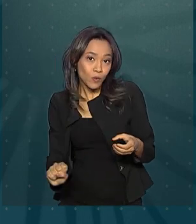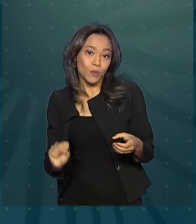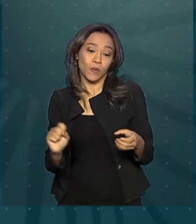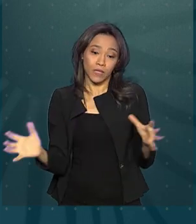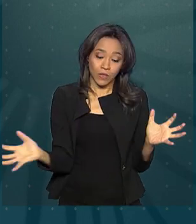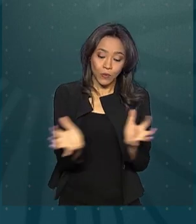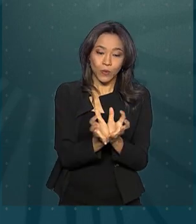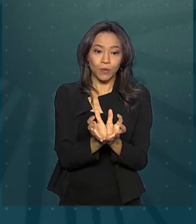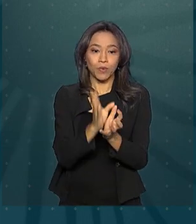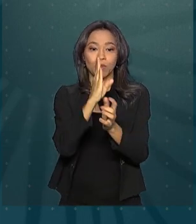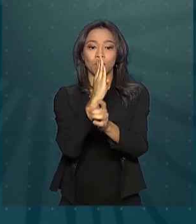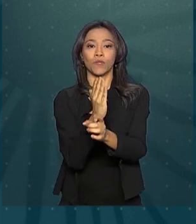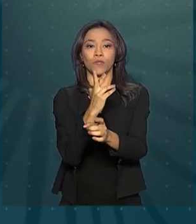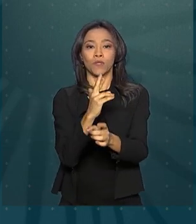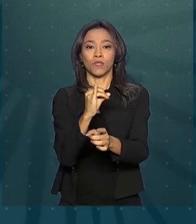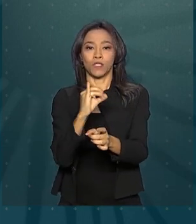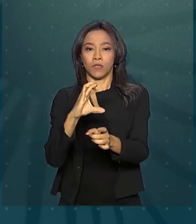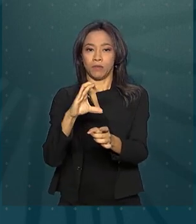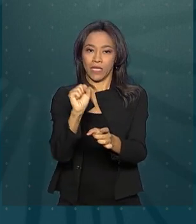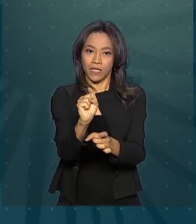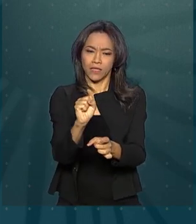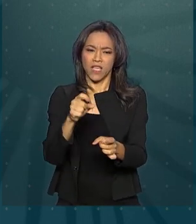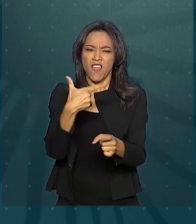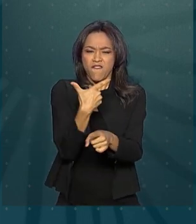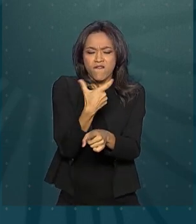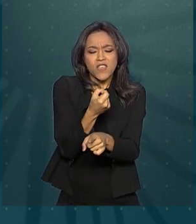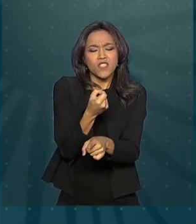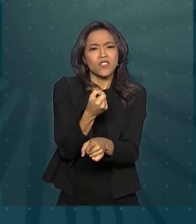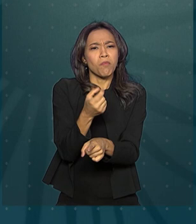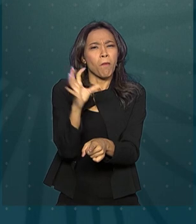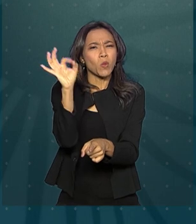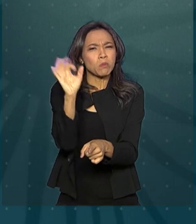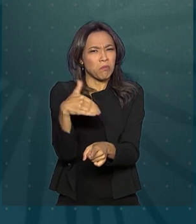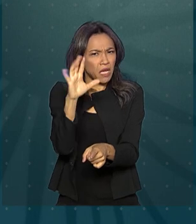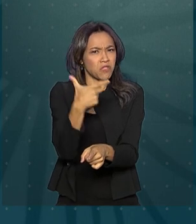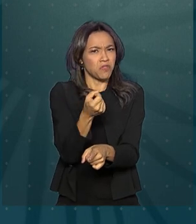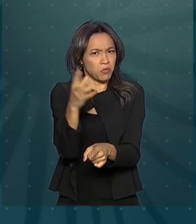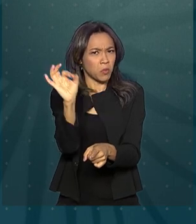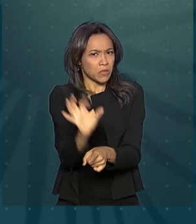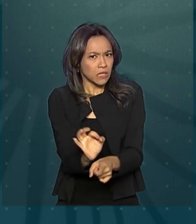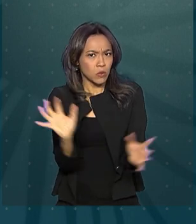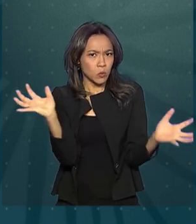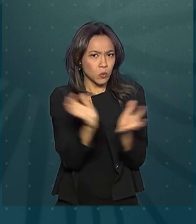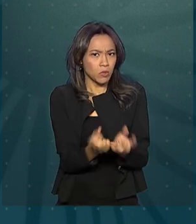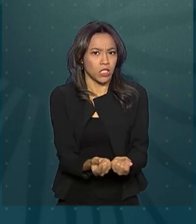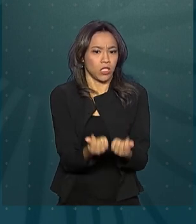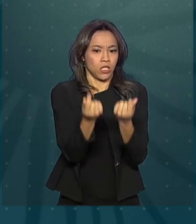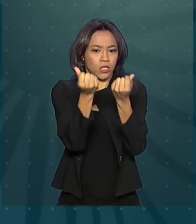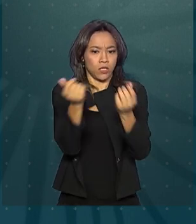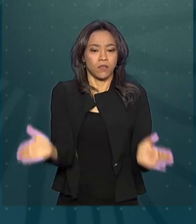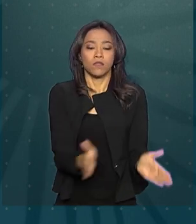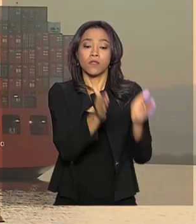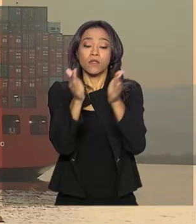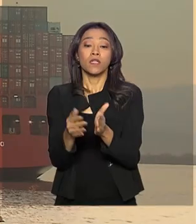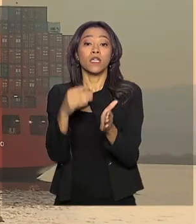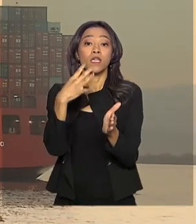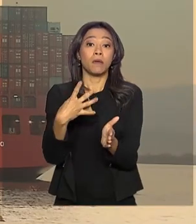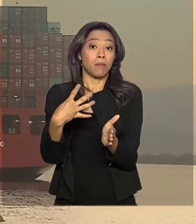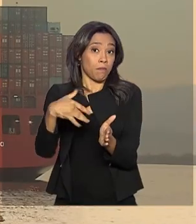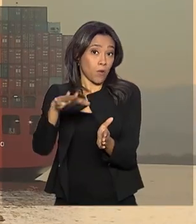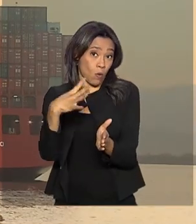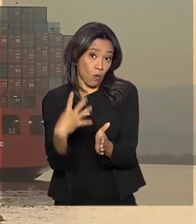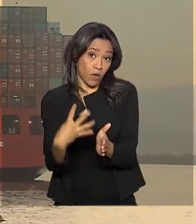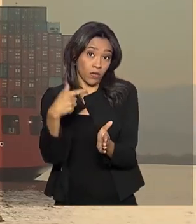chamado, reúne mais de 20% de toda a riqueza global e 42% da população mundial. A